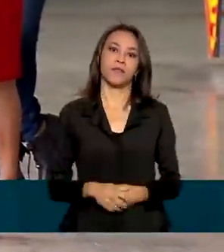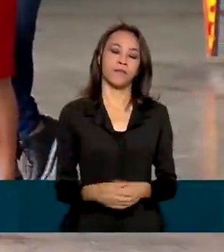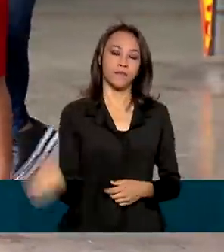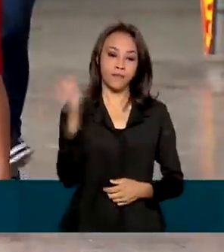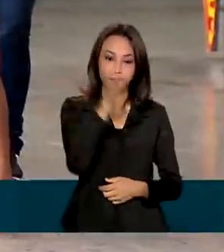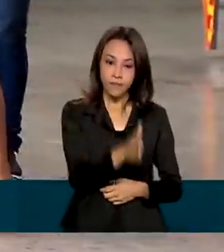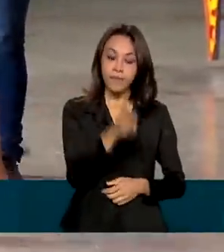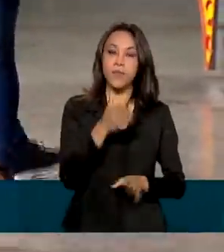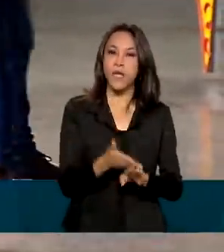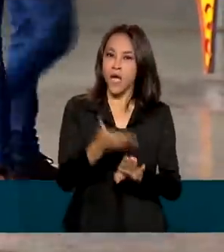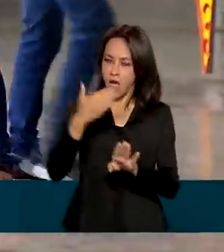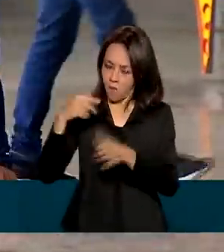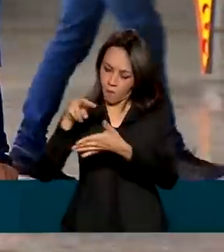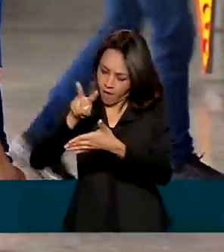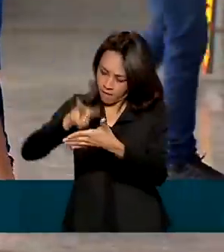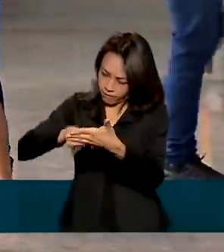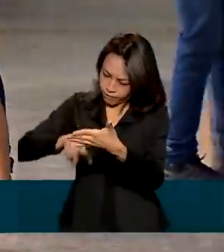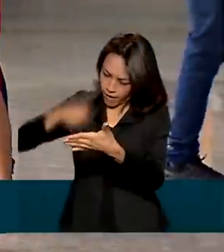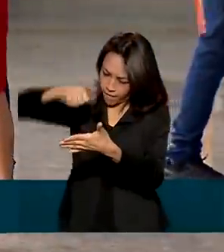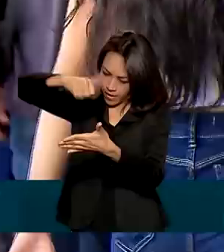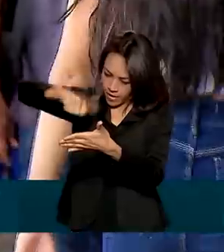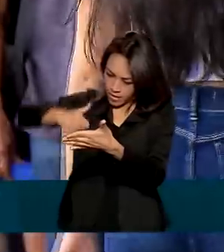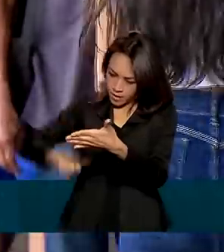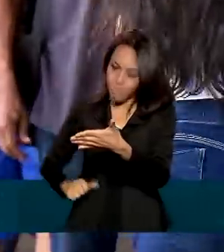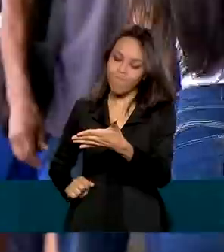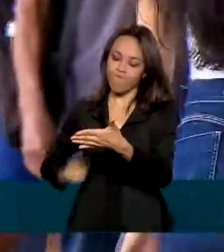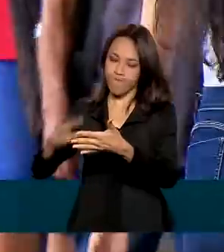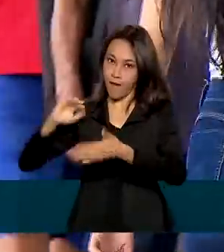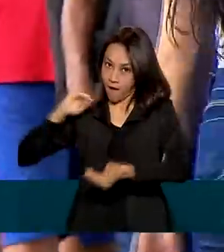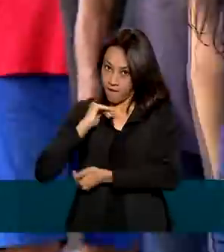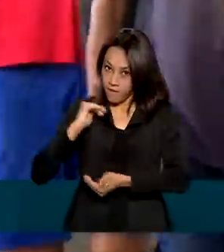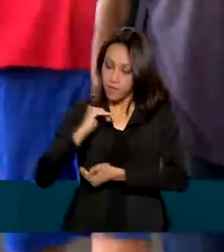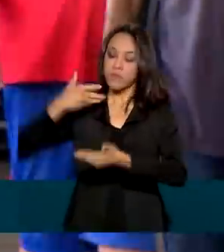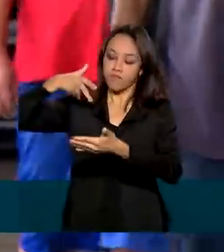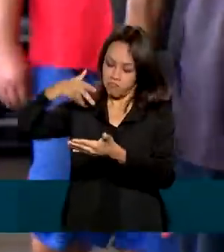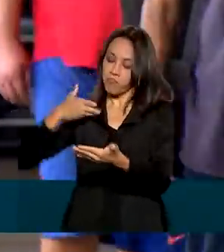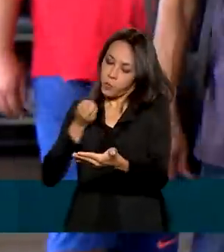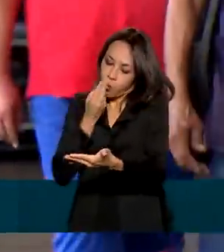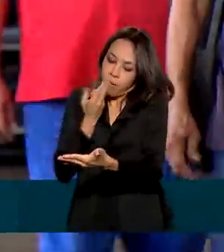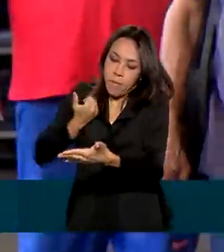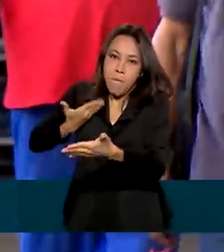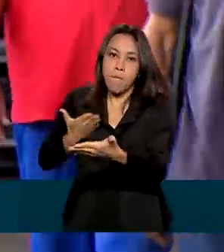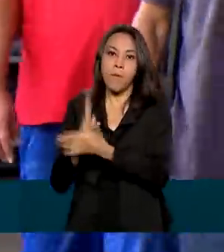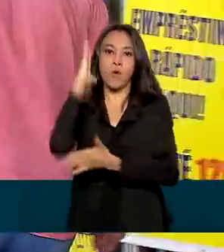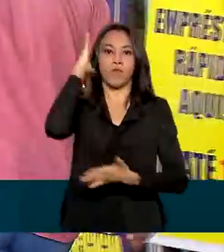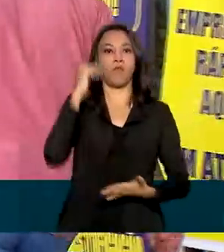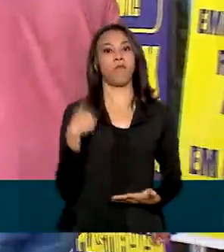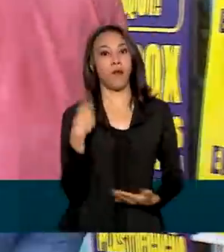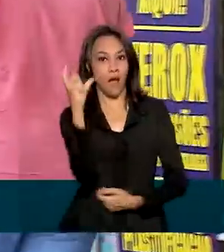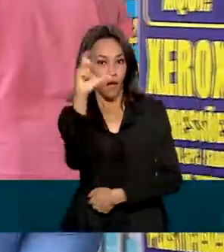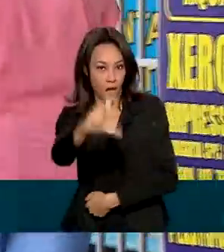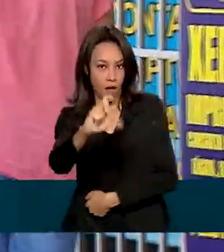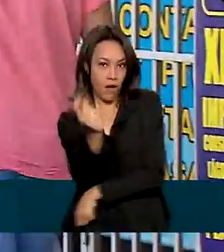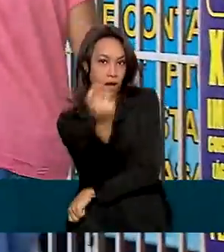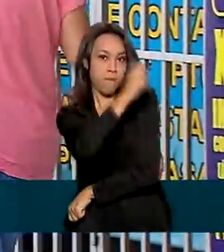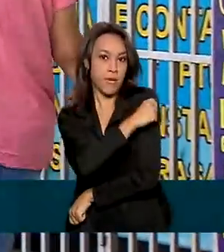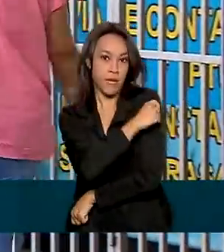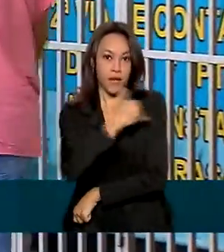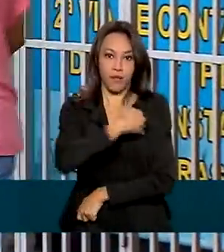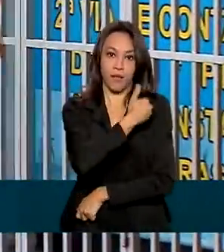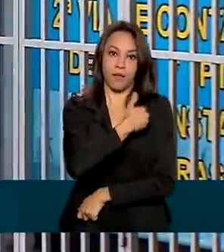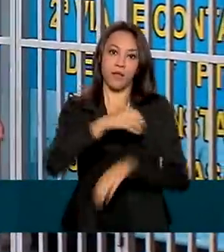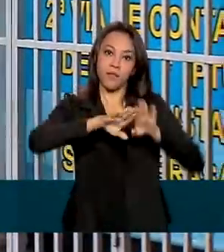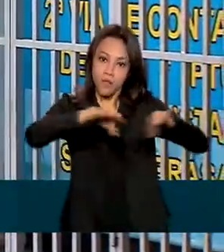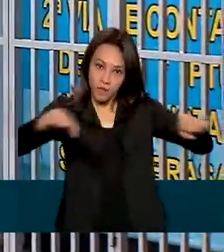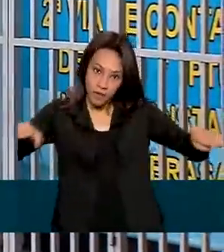uma avaliação criteriosa, a Anvisa aprovou a ampliação da vacina para a população pediátrica. A agência se baseou